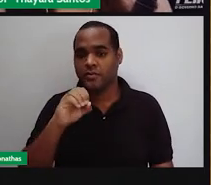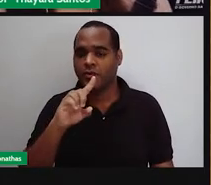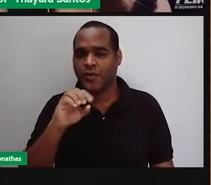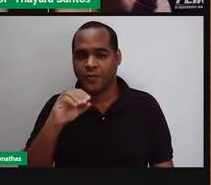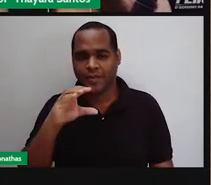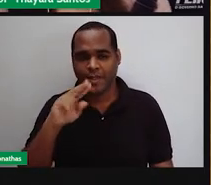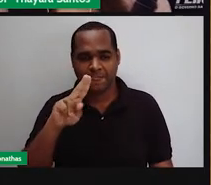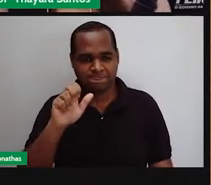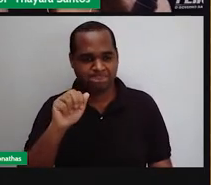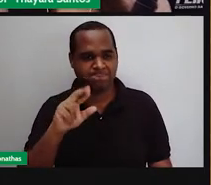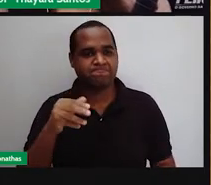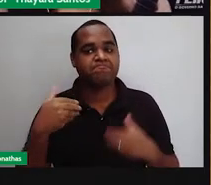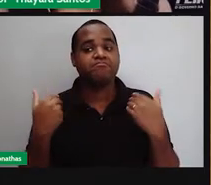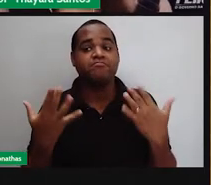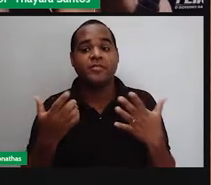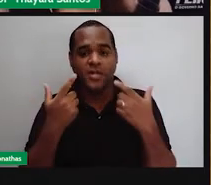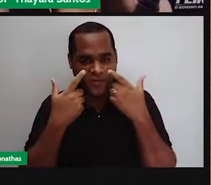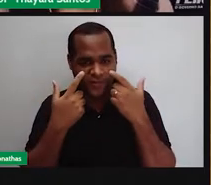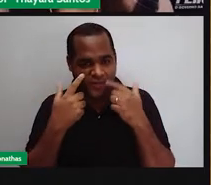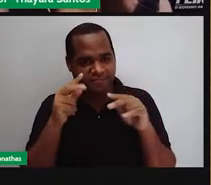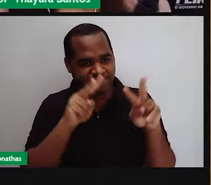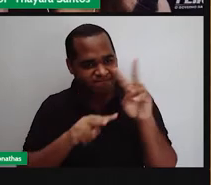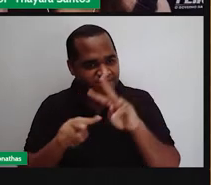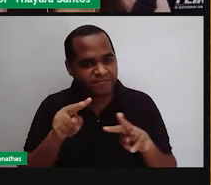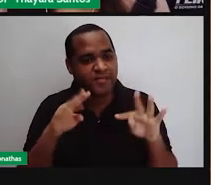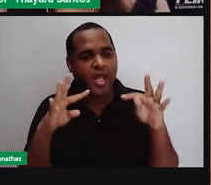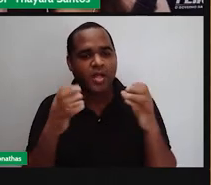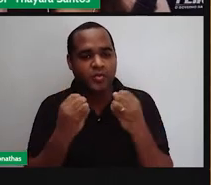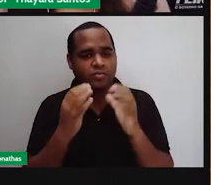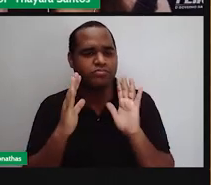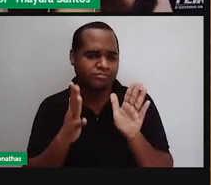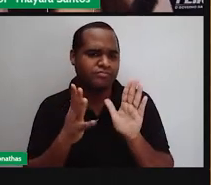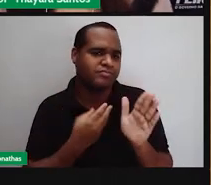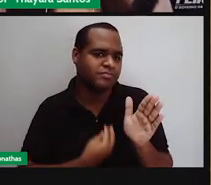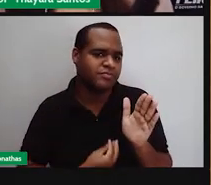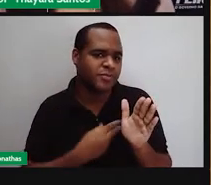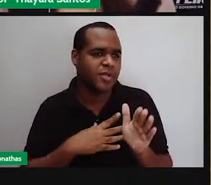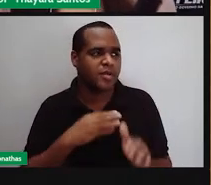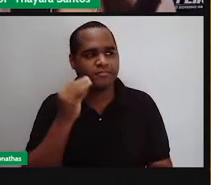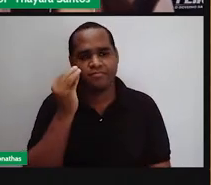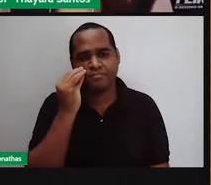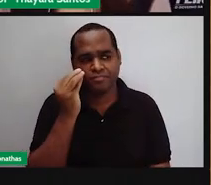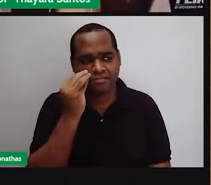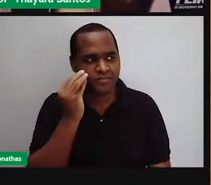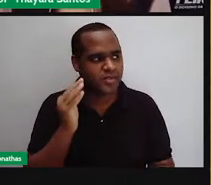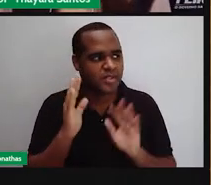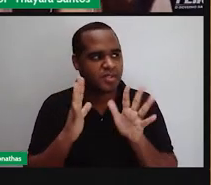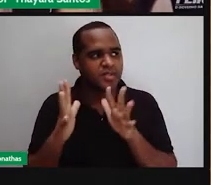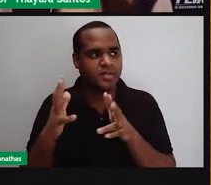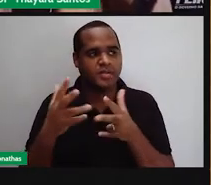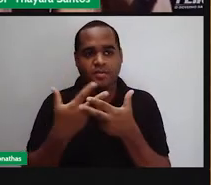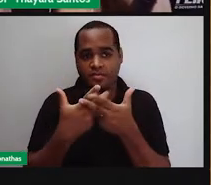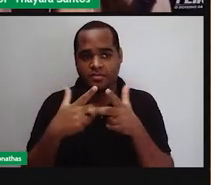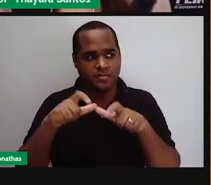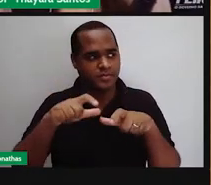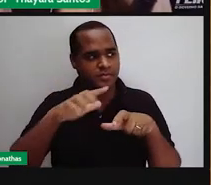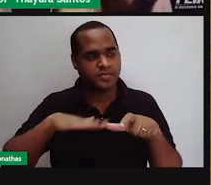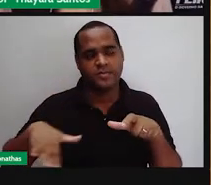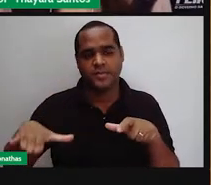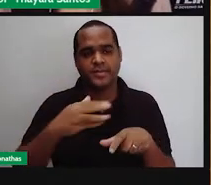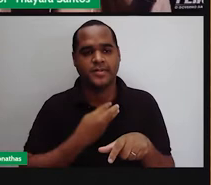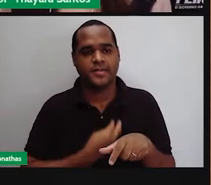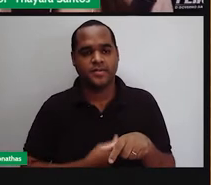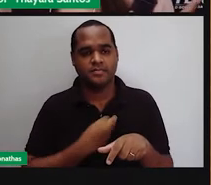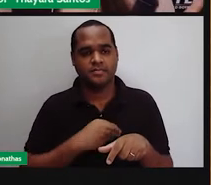Então, gente, viram aí? Alguns de vocês... Eu acho que, na verdade, todo mundo já deve ter experimentado essa sensação de estar em um ambiente